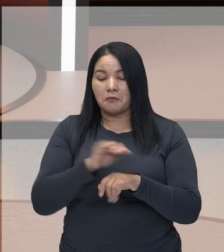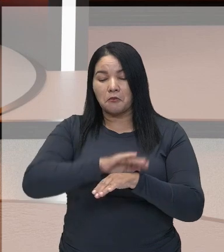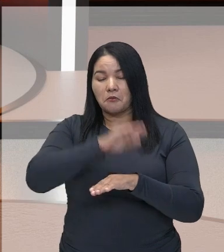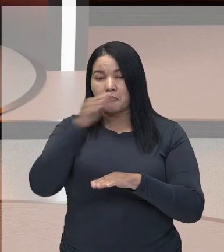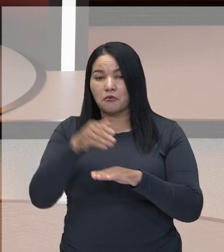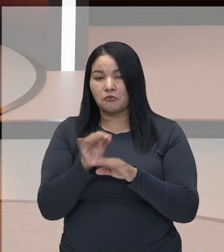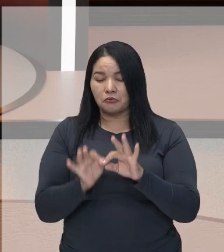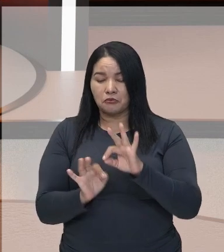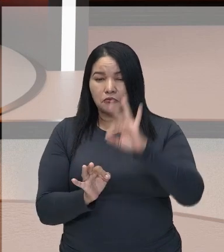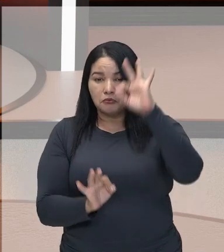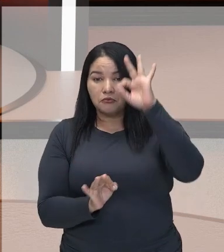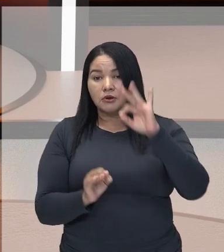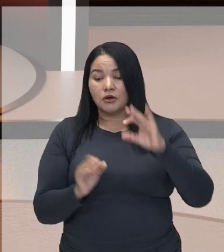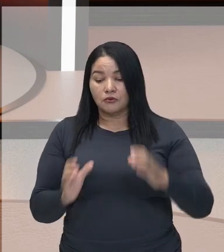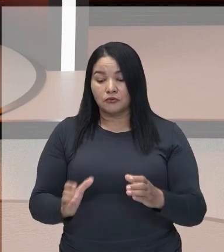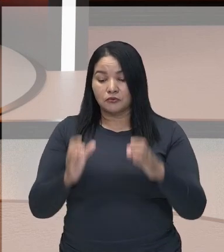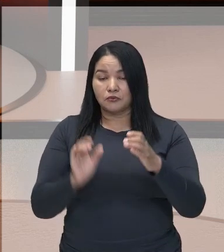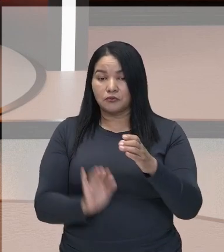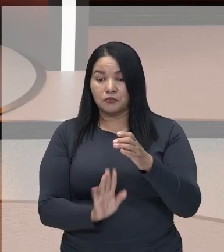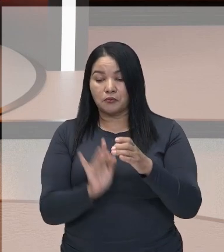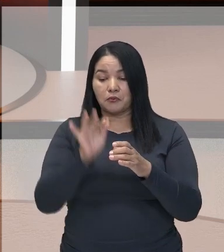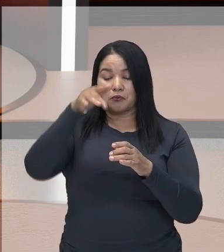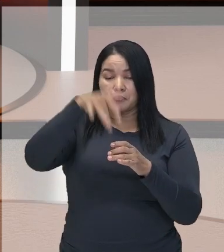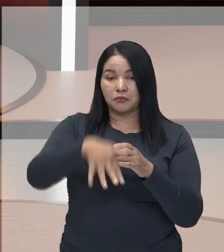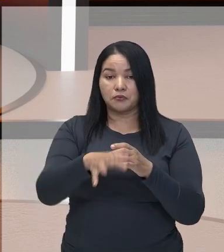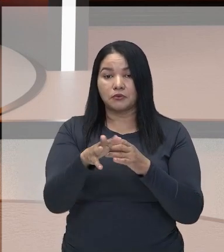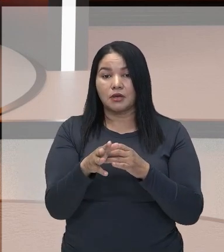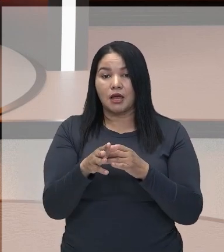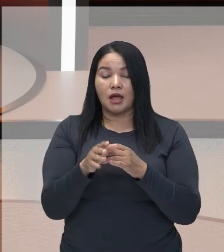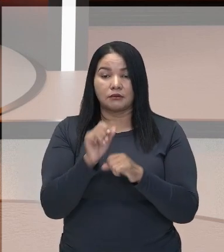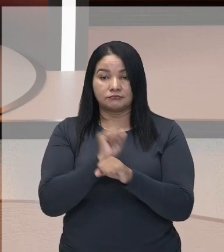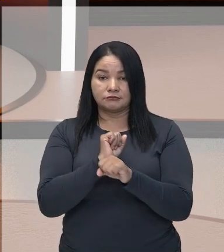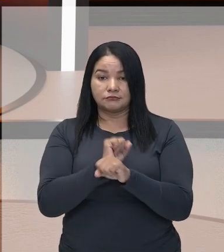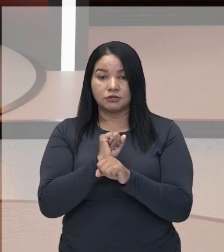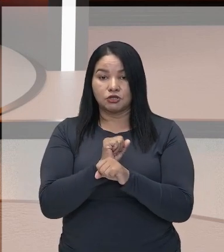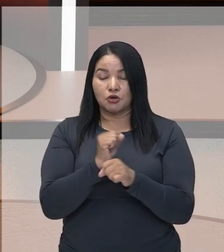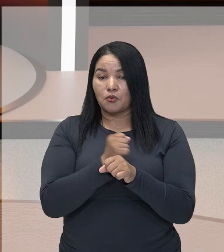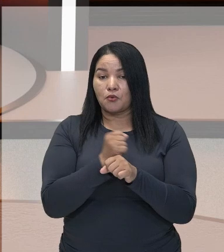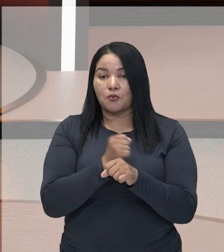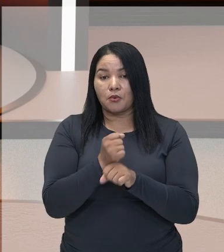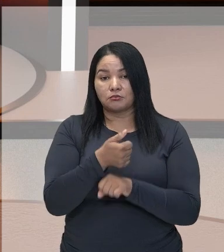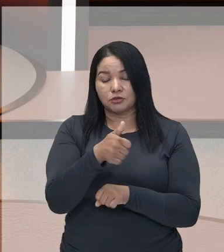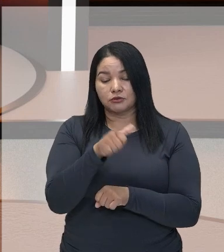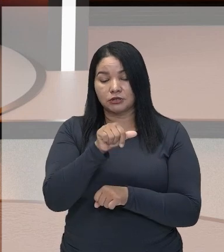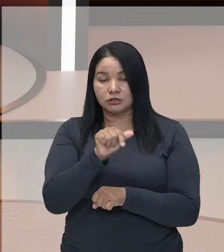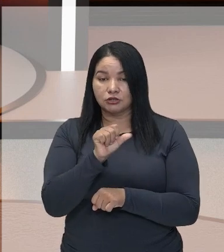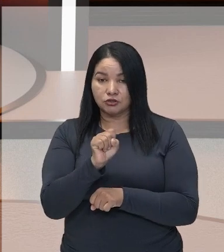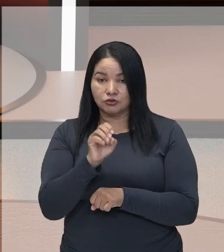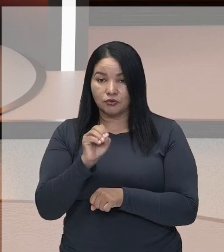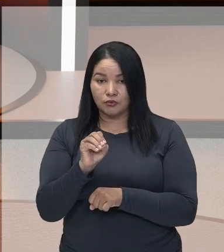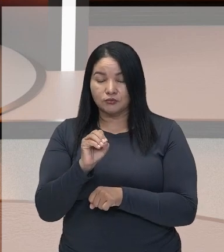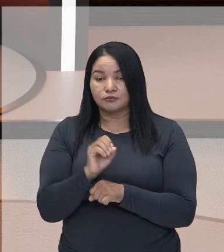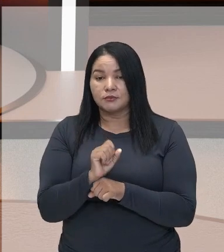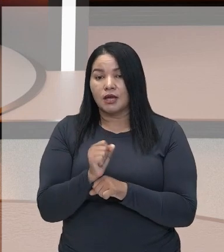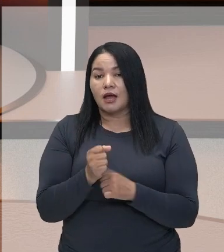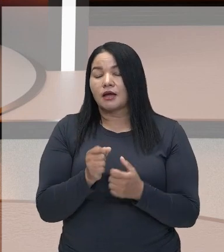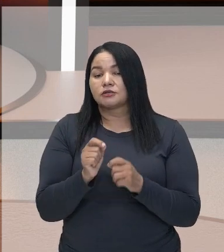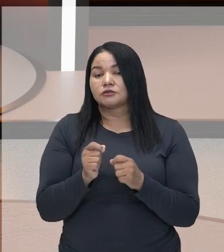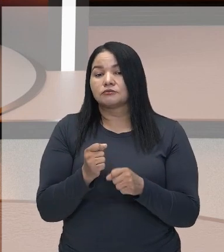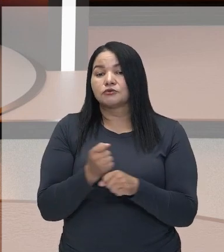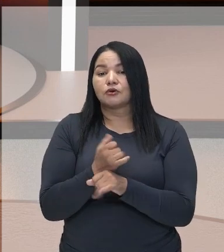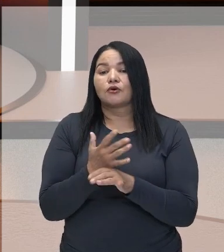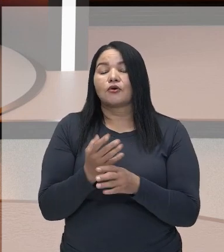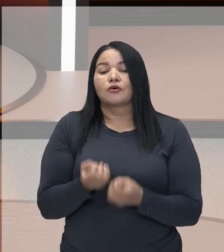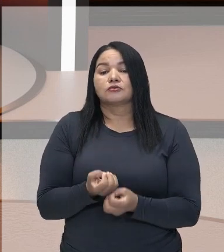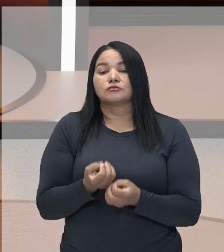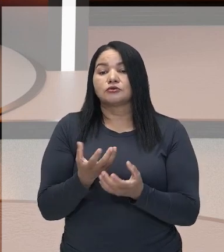ele é um vulcão inativo desde o ano de 1708. E ele inspirou diversas obras artísticas,